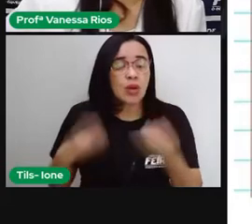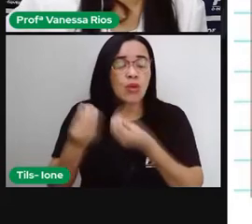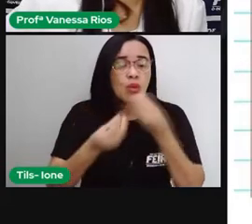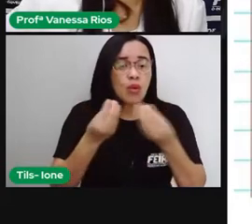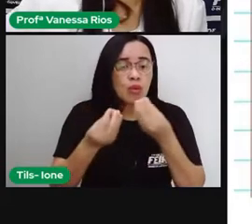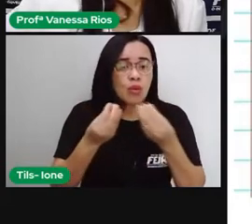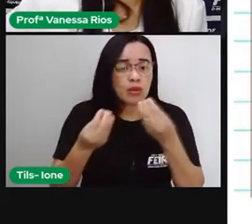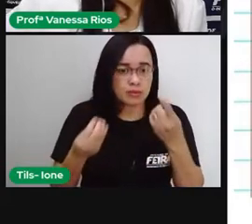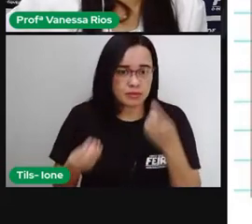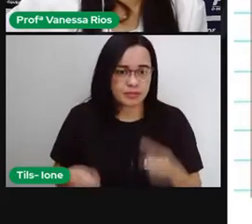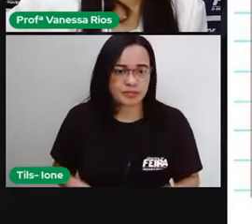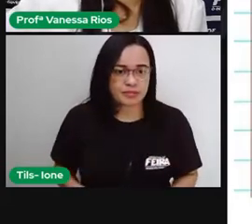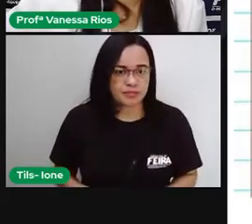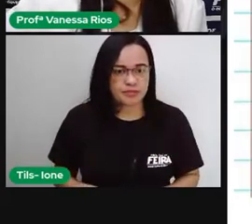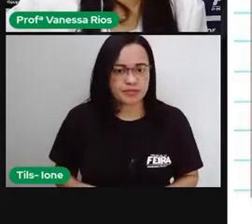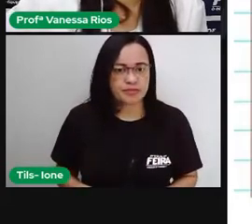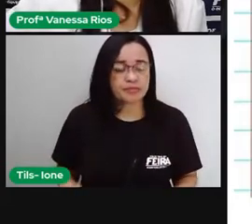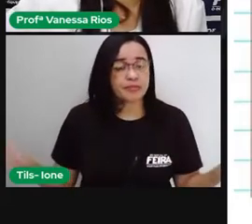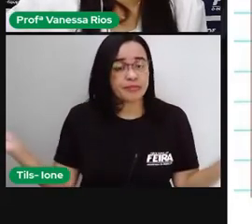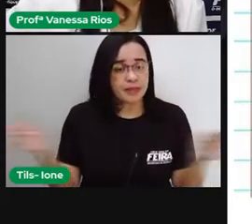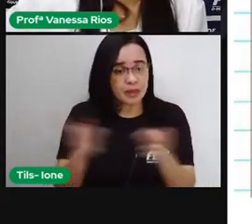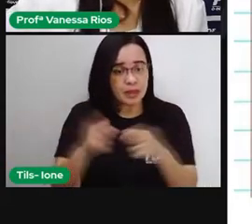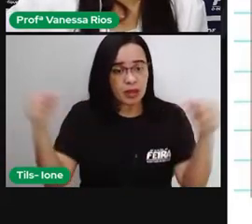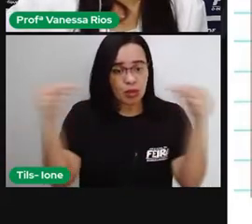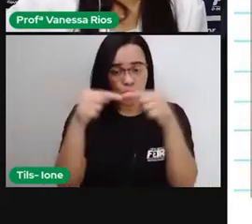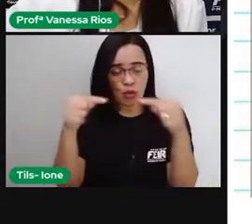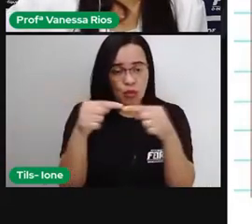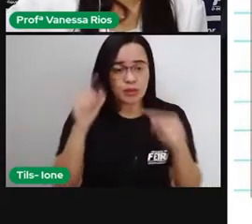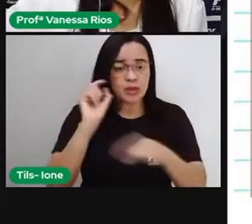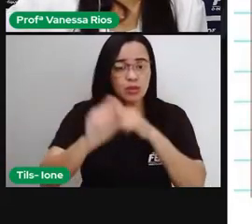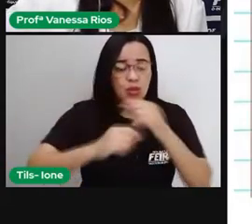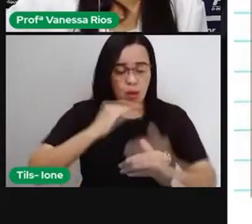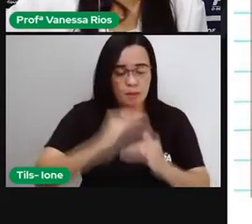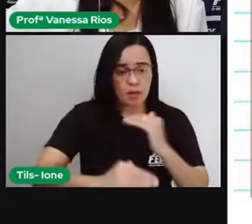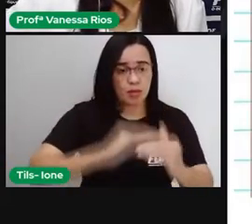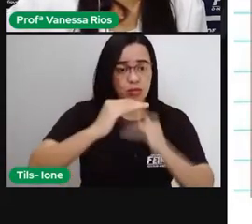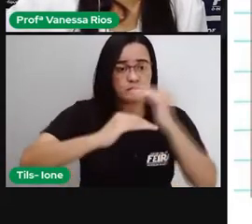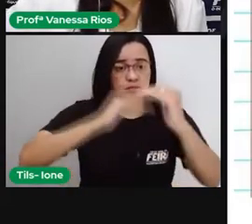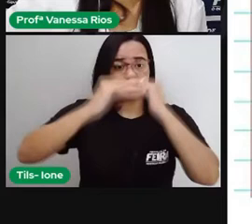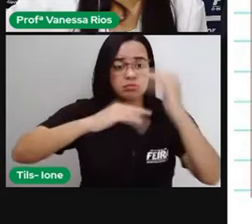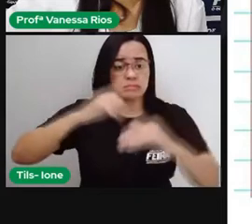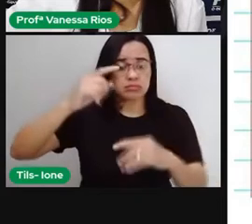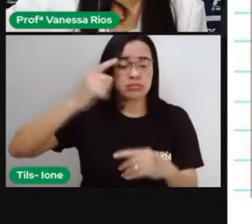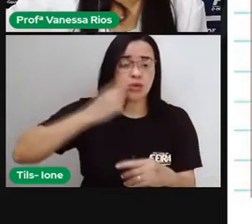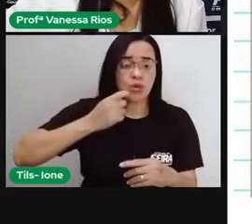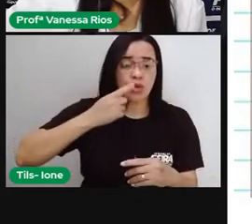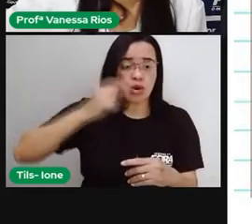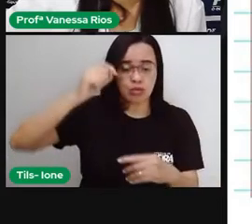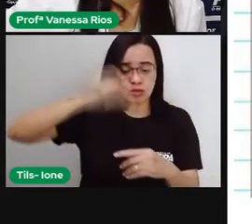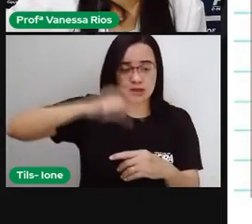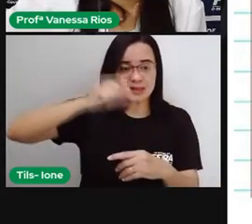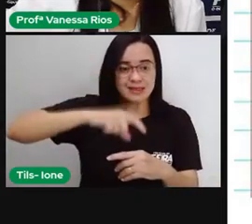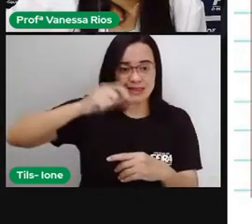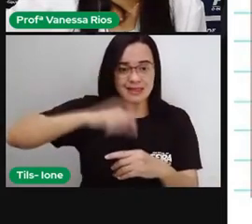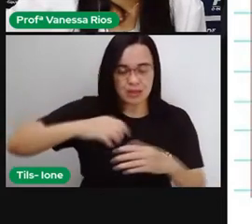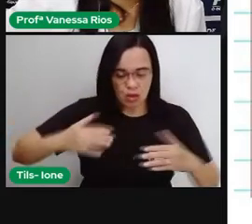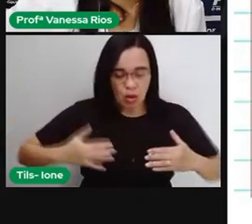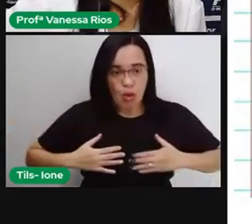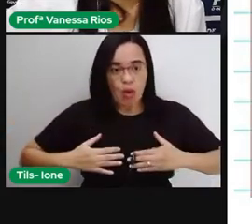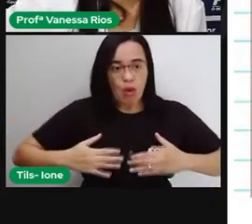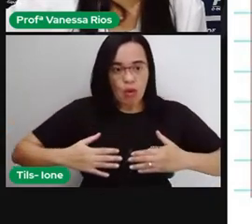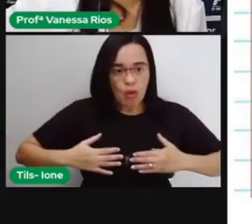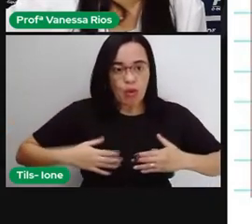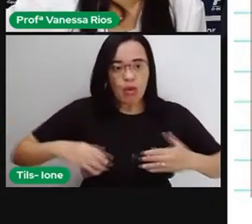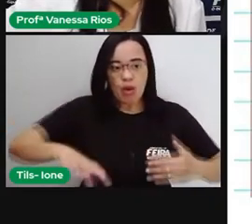A pequena circulação corresponde, né? Ao processo onde o sangue vai do pulmão para o coração,